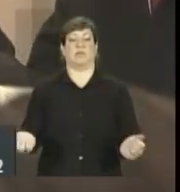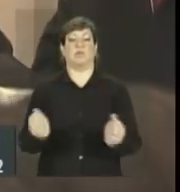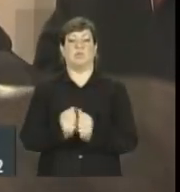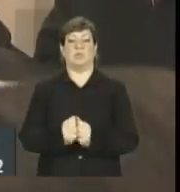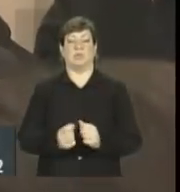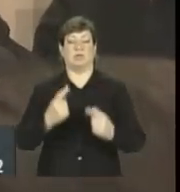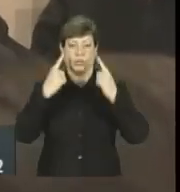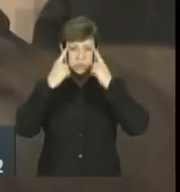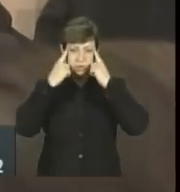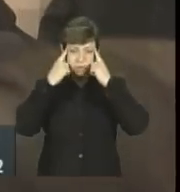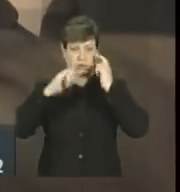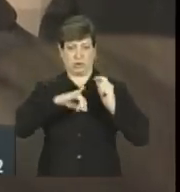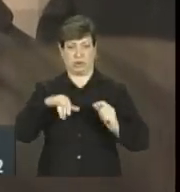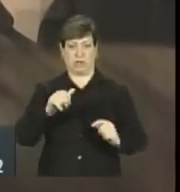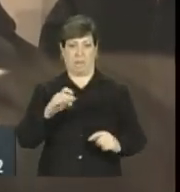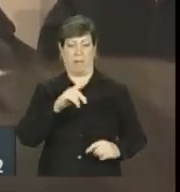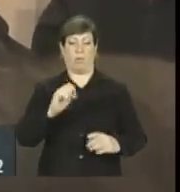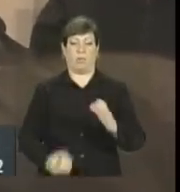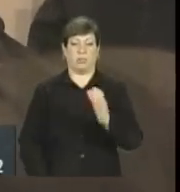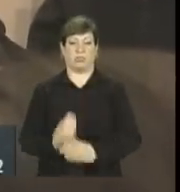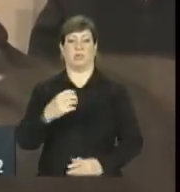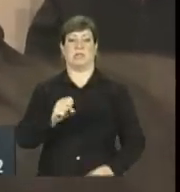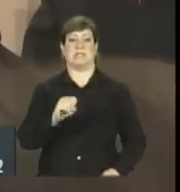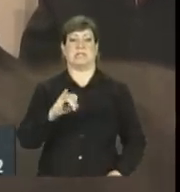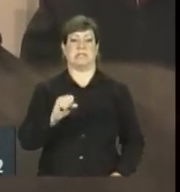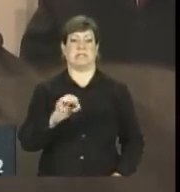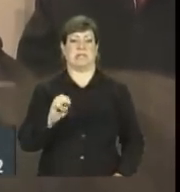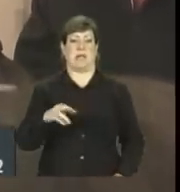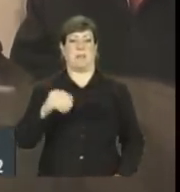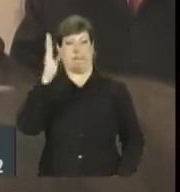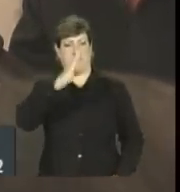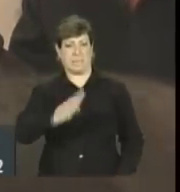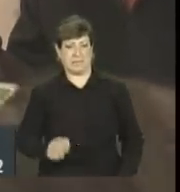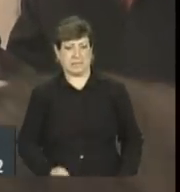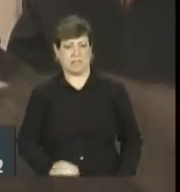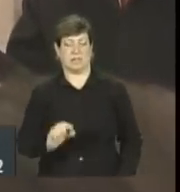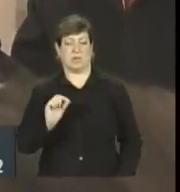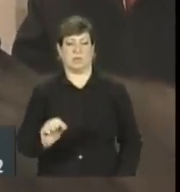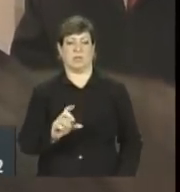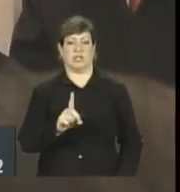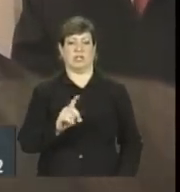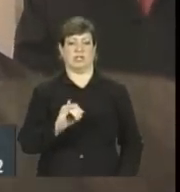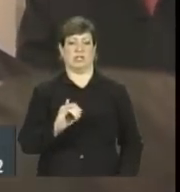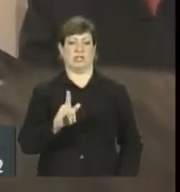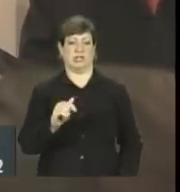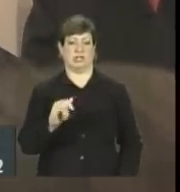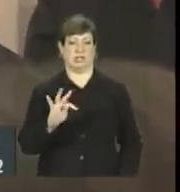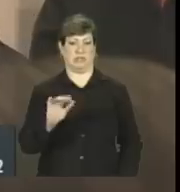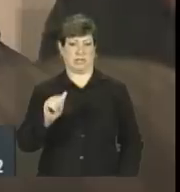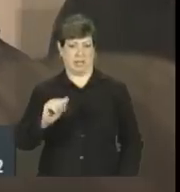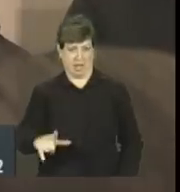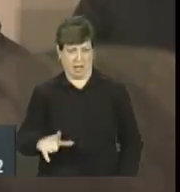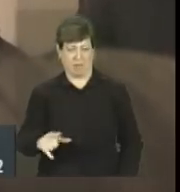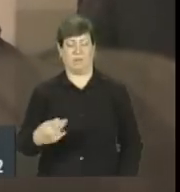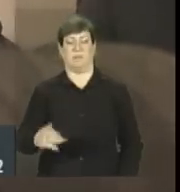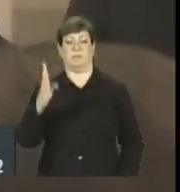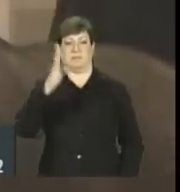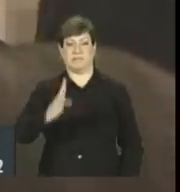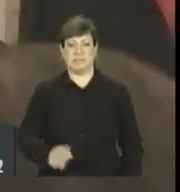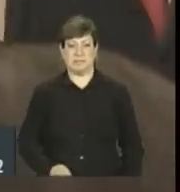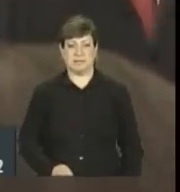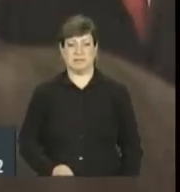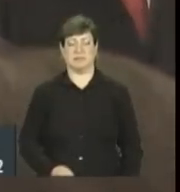o sistema digital brasileiro